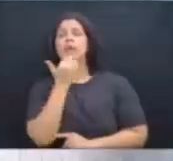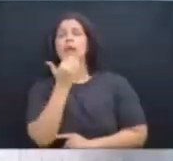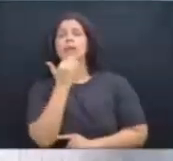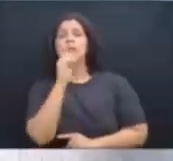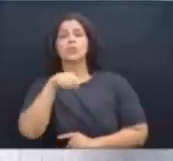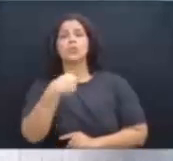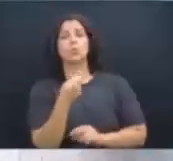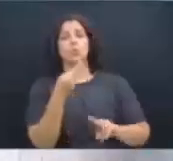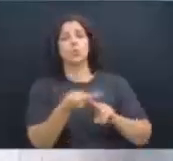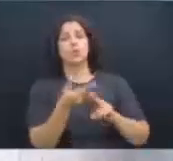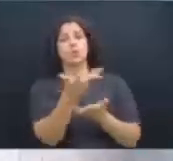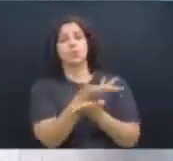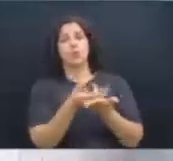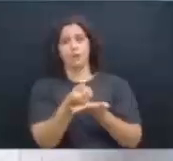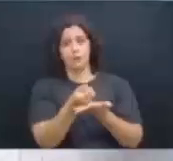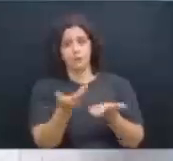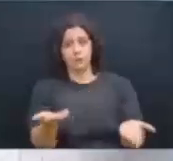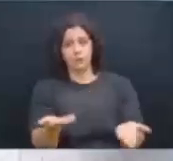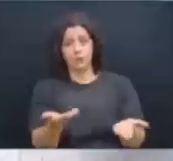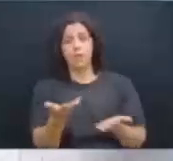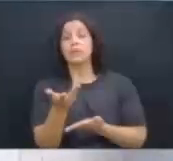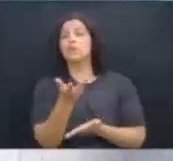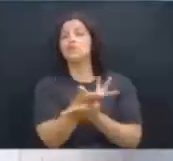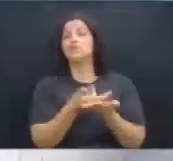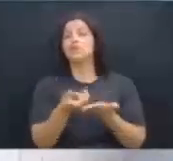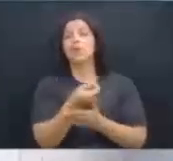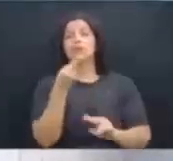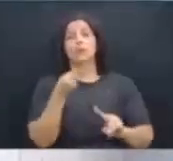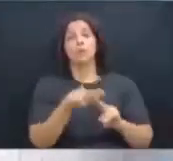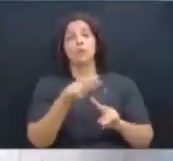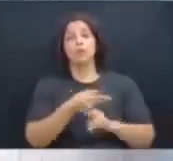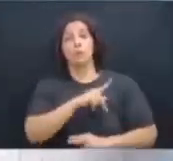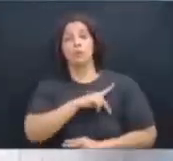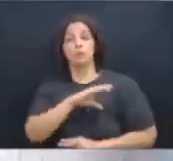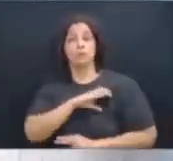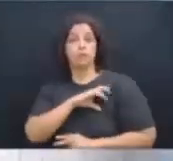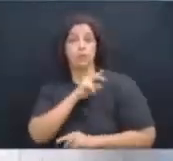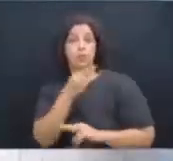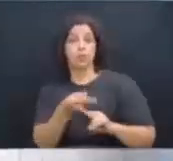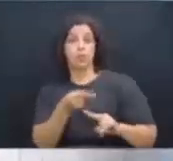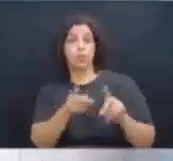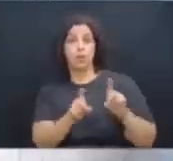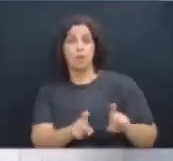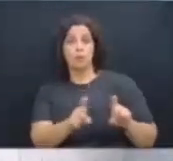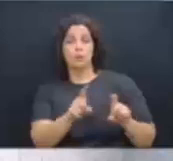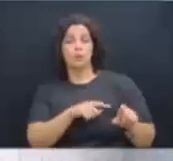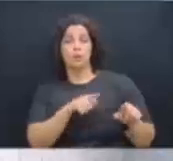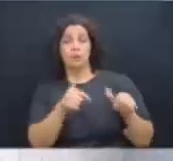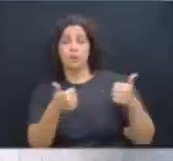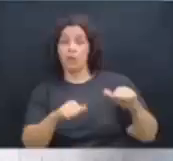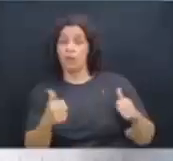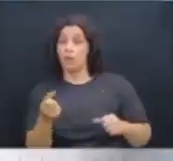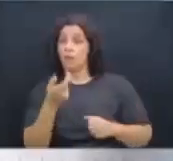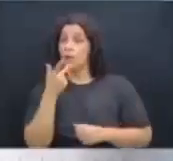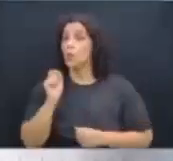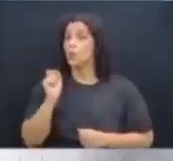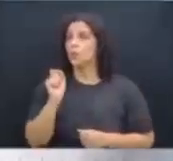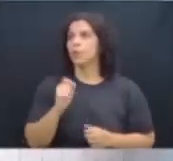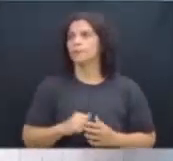com isso. Esse software é de uso da nossa polícia civil. Eu diria assim,